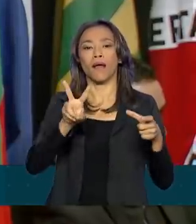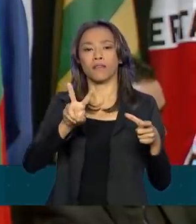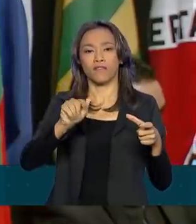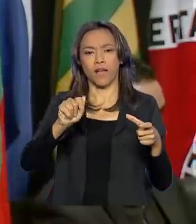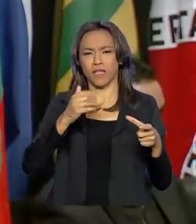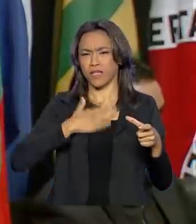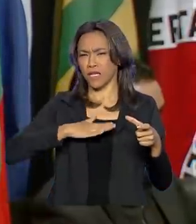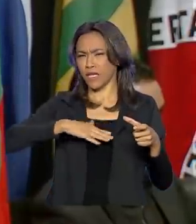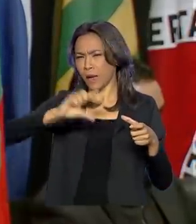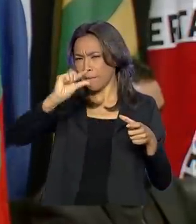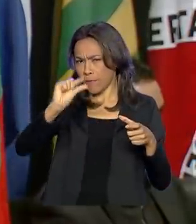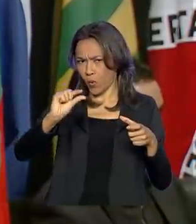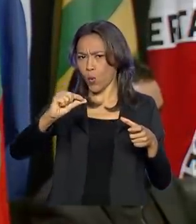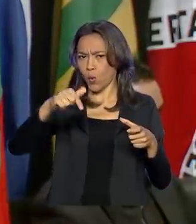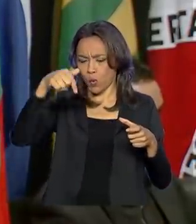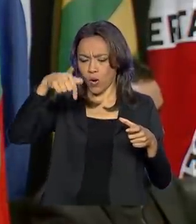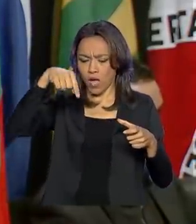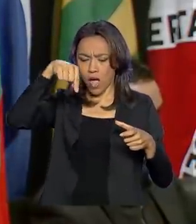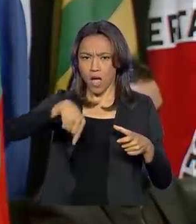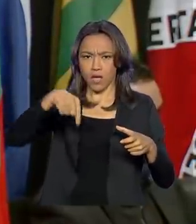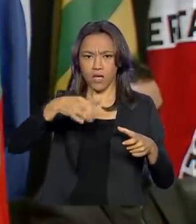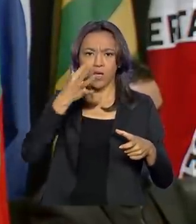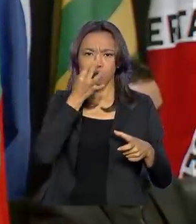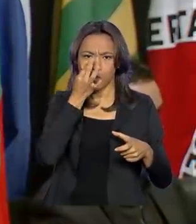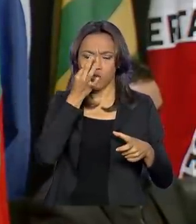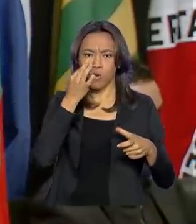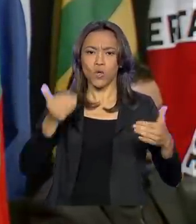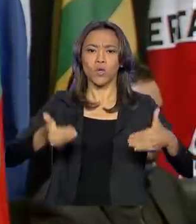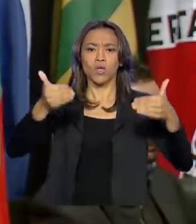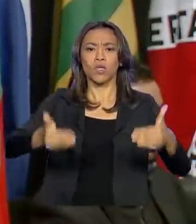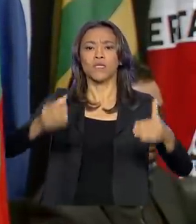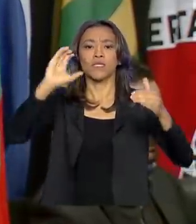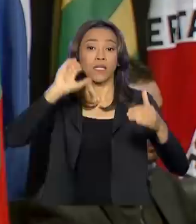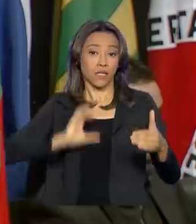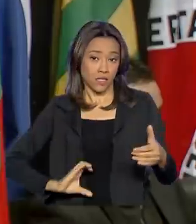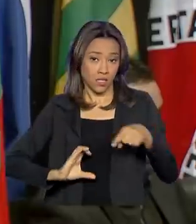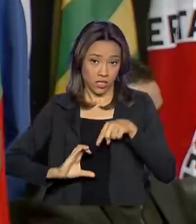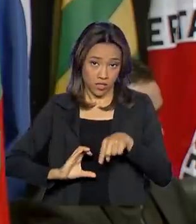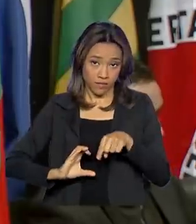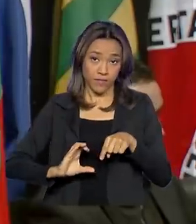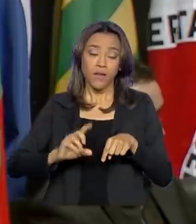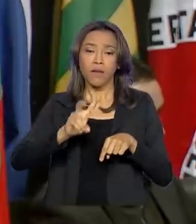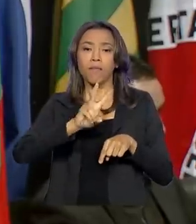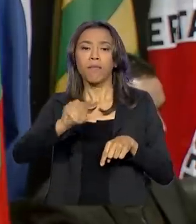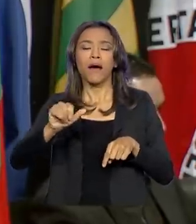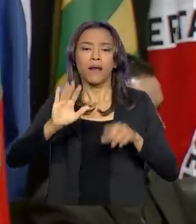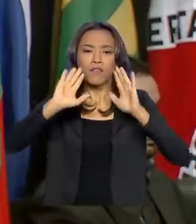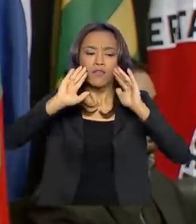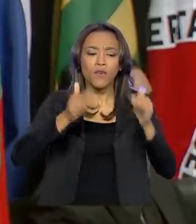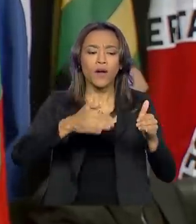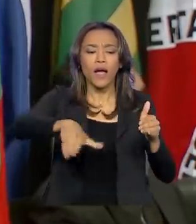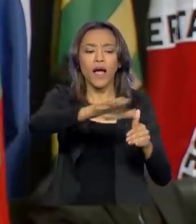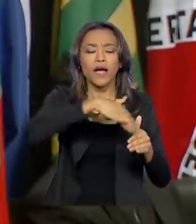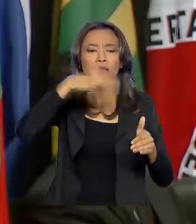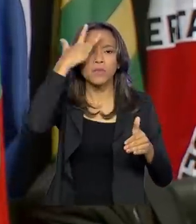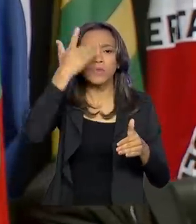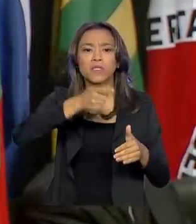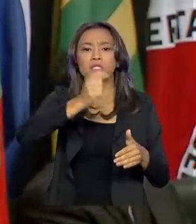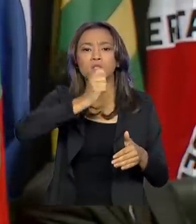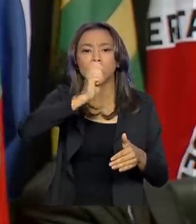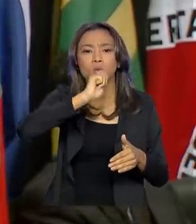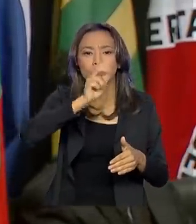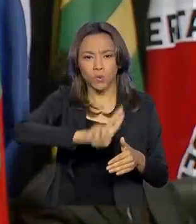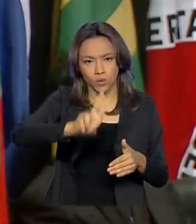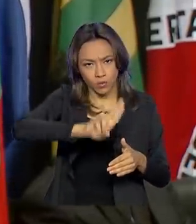onde eu estou no Ministério da Cidadania e a prioridade vai ser dada pelo governo aos dependentes químicos, especialmente as